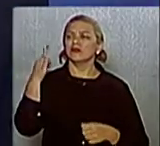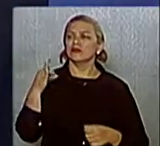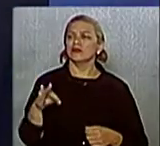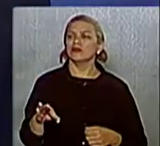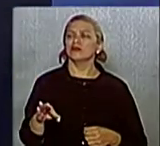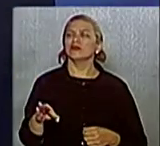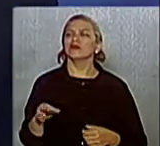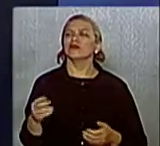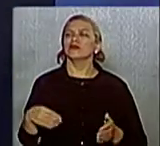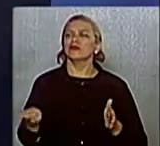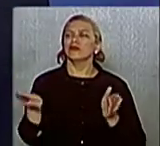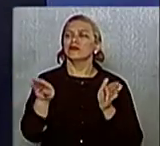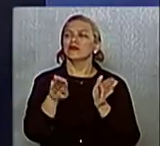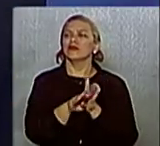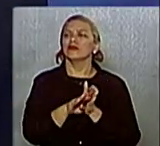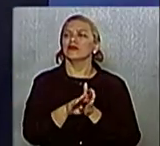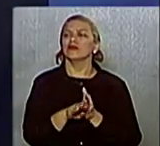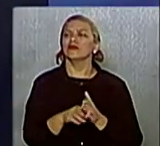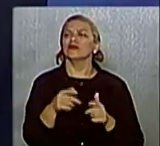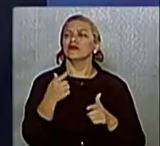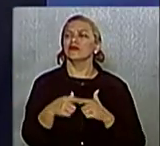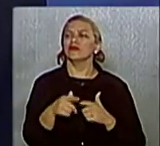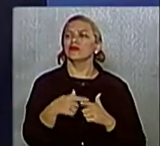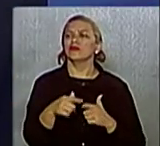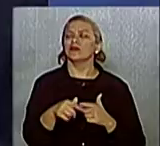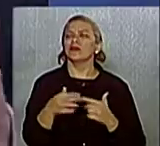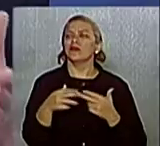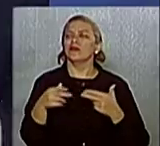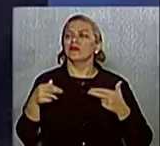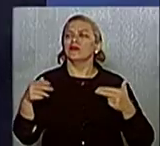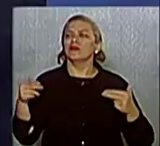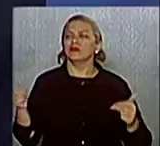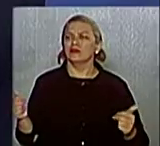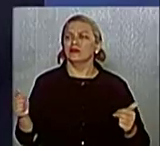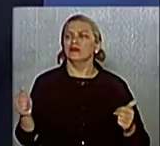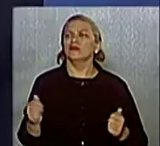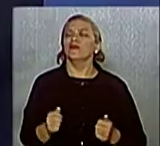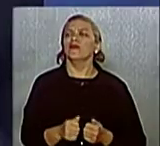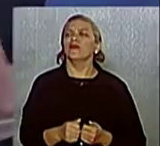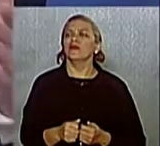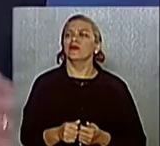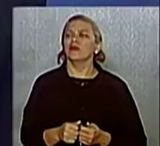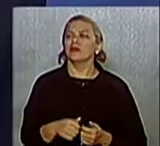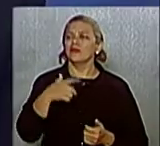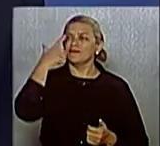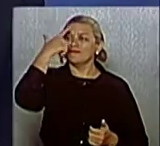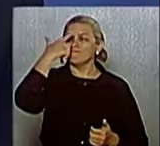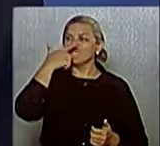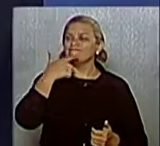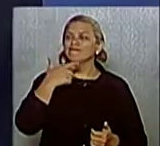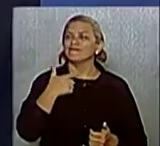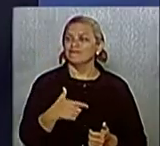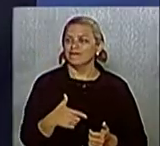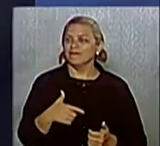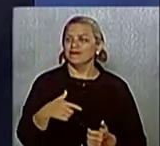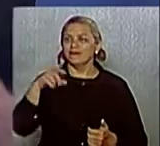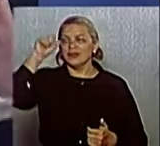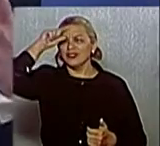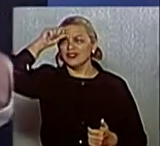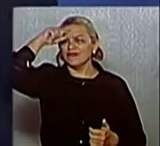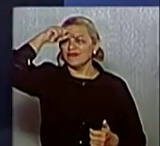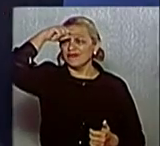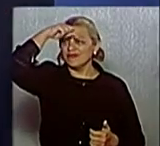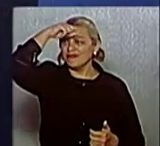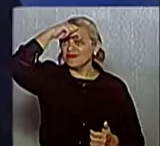que não cuidaram dessa questão. A situação está feia, nós não temos a infraestrutura nos bairros,